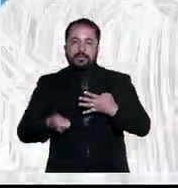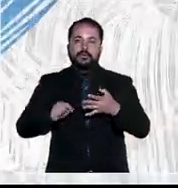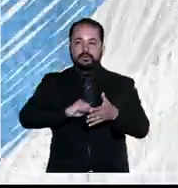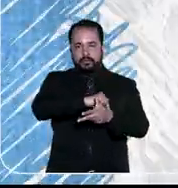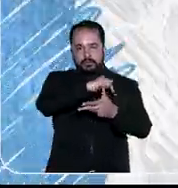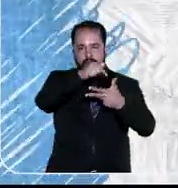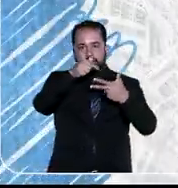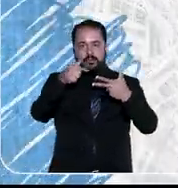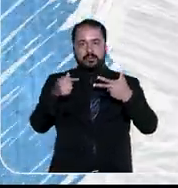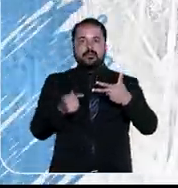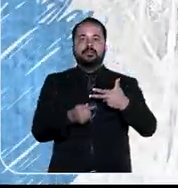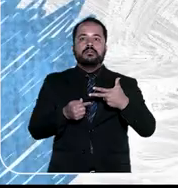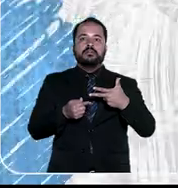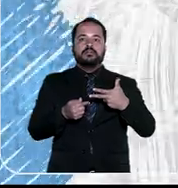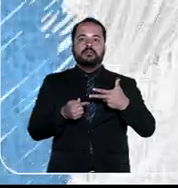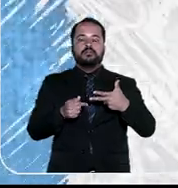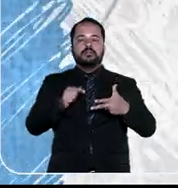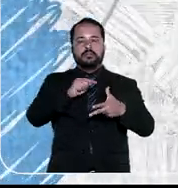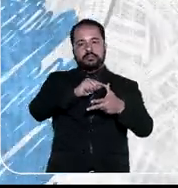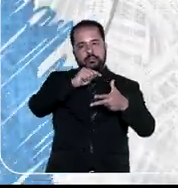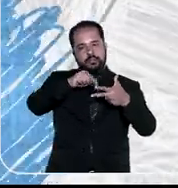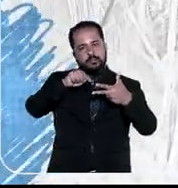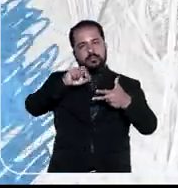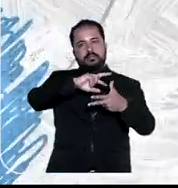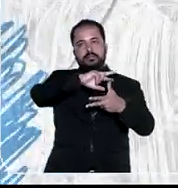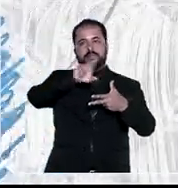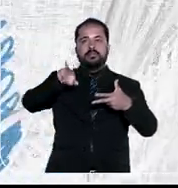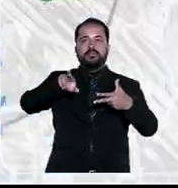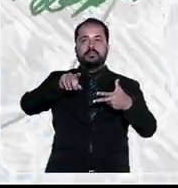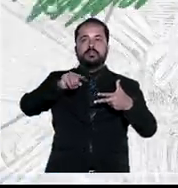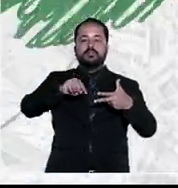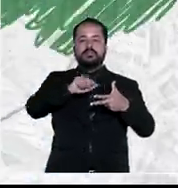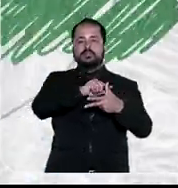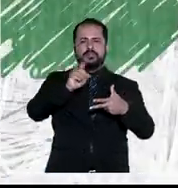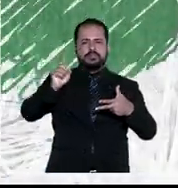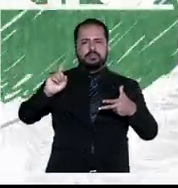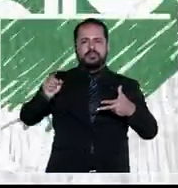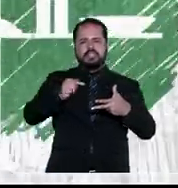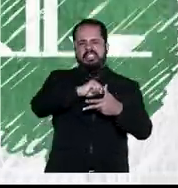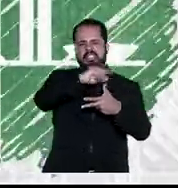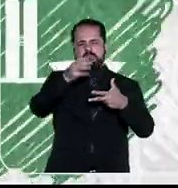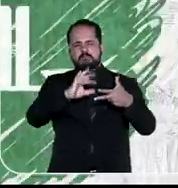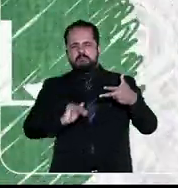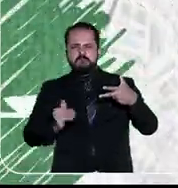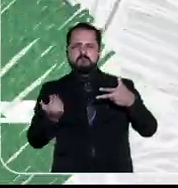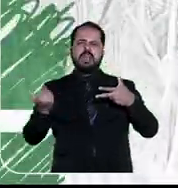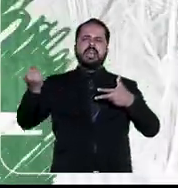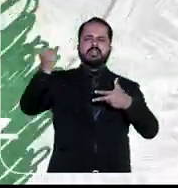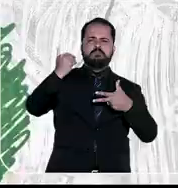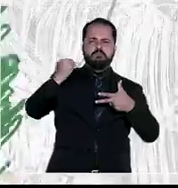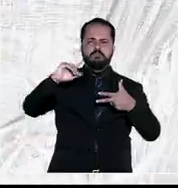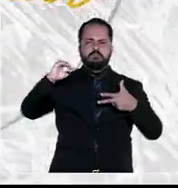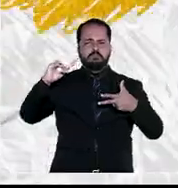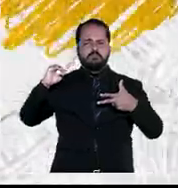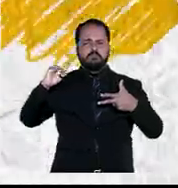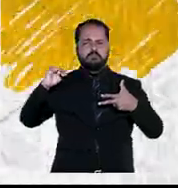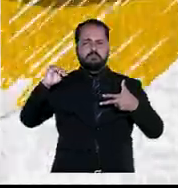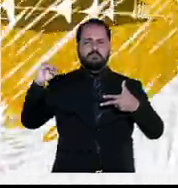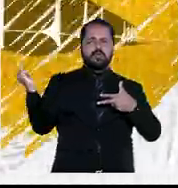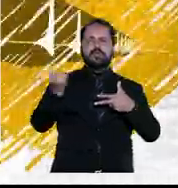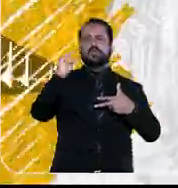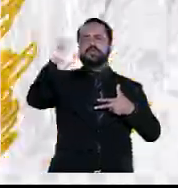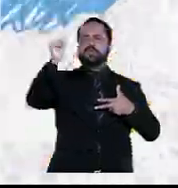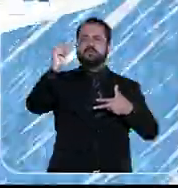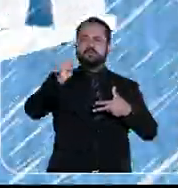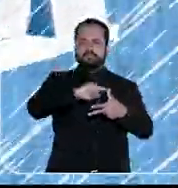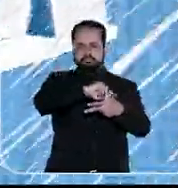um desses poderes funciona de maneira independente e harmônica. Ou seja, nenhum deles é mais importante ou poderoso